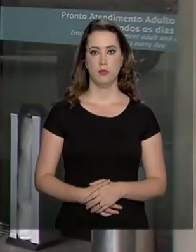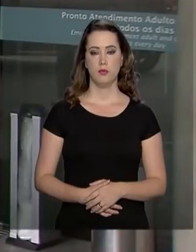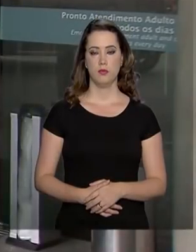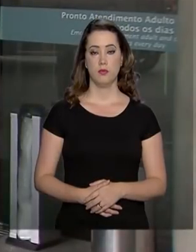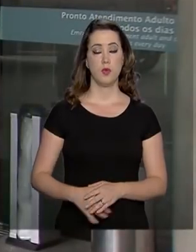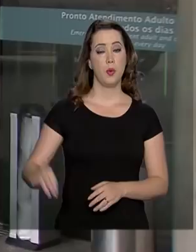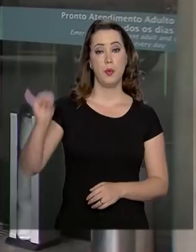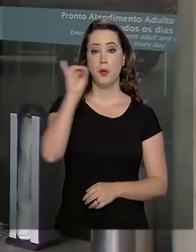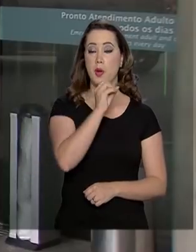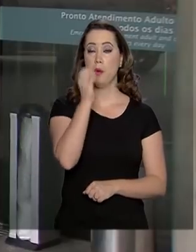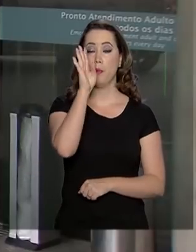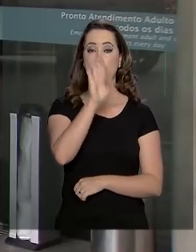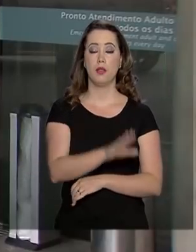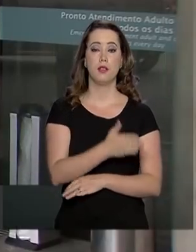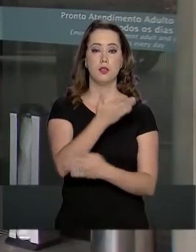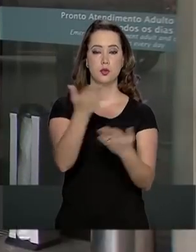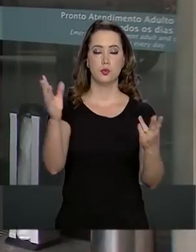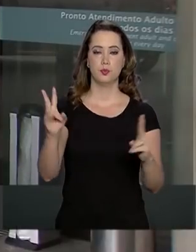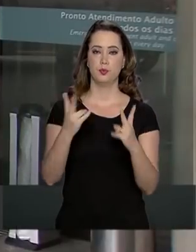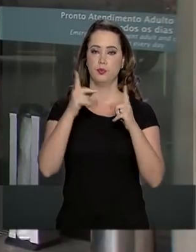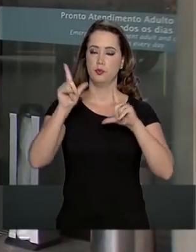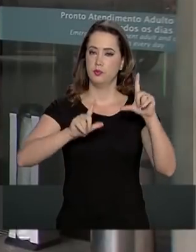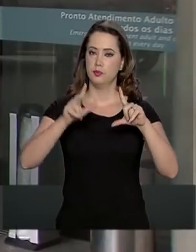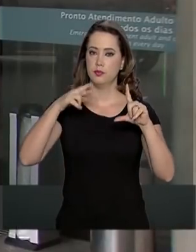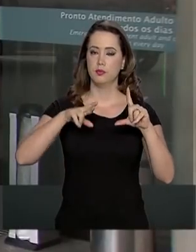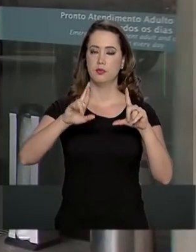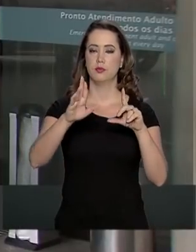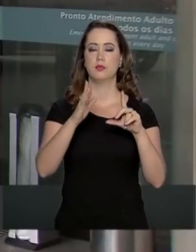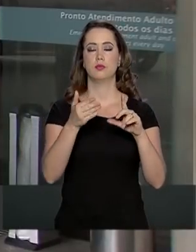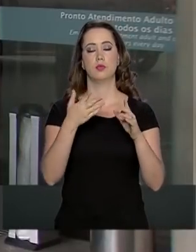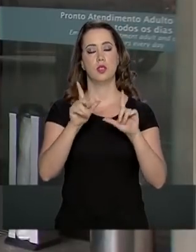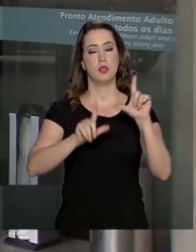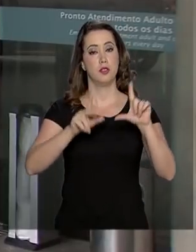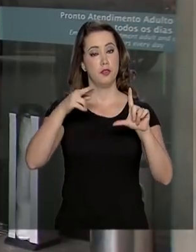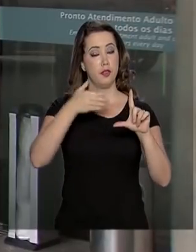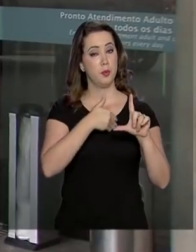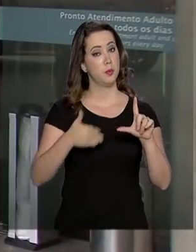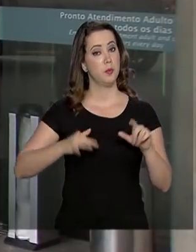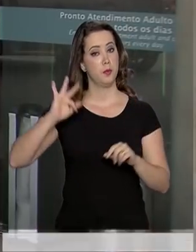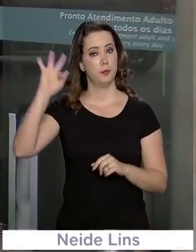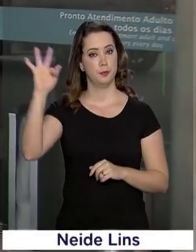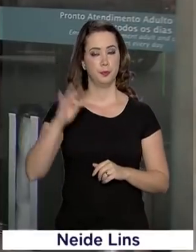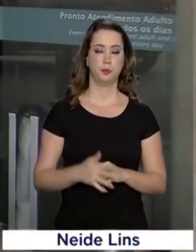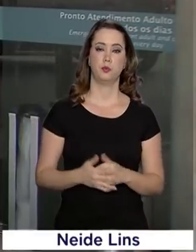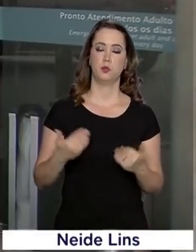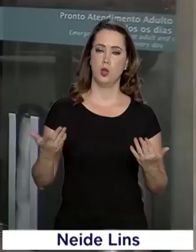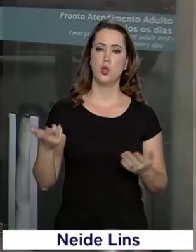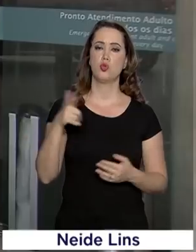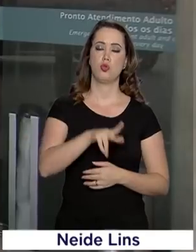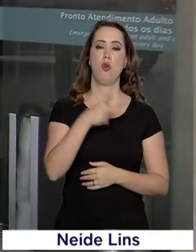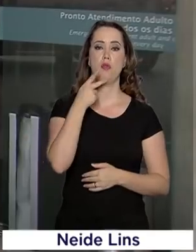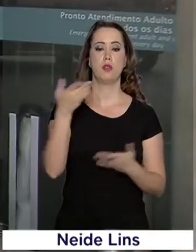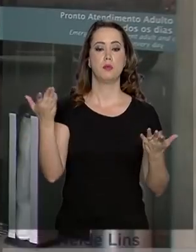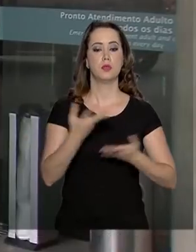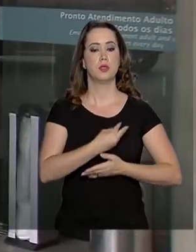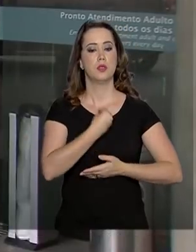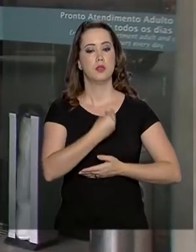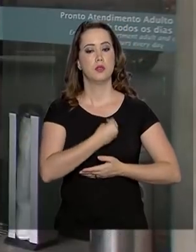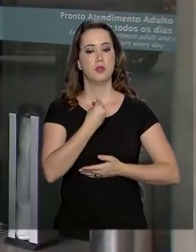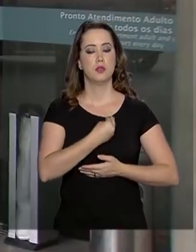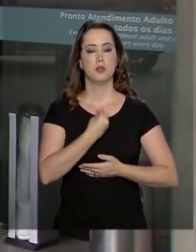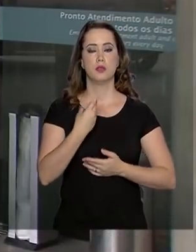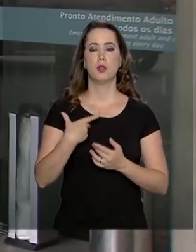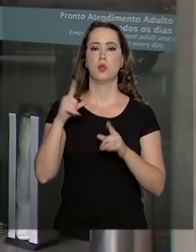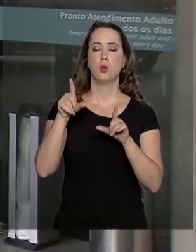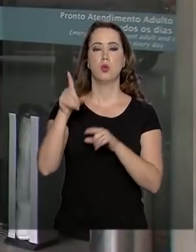Boa tarde a você que acompanha a programação da NBR, TV do Governo Federal. Voltamos a falar ao vivo do